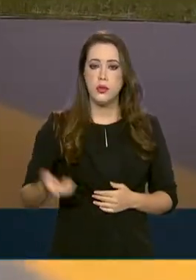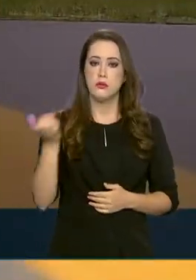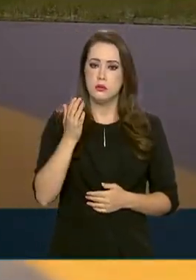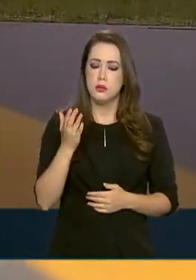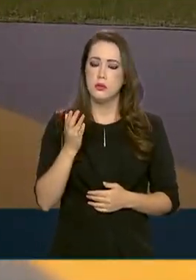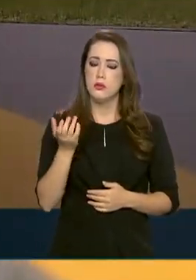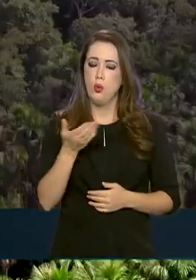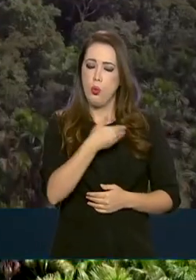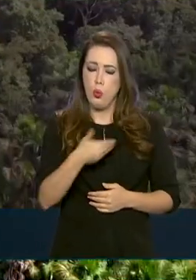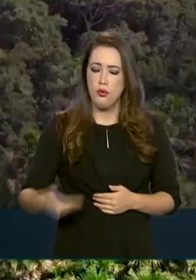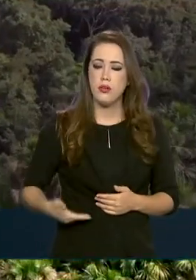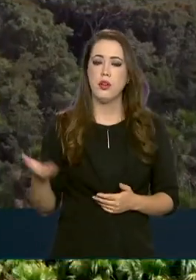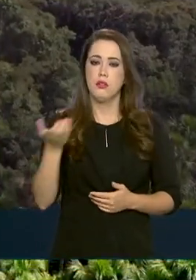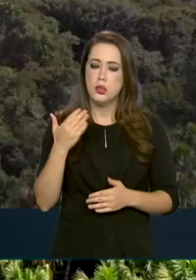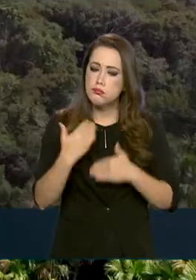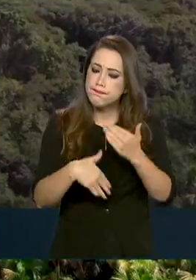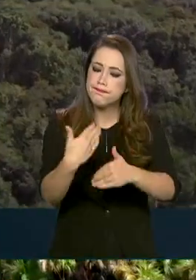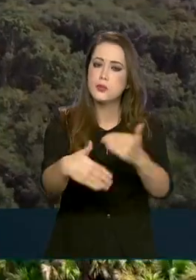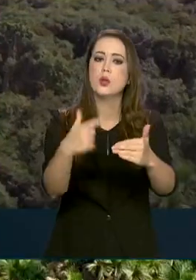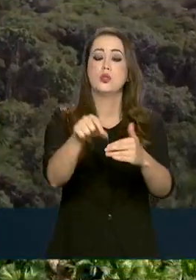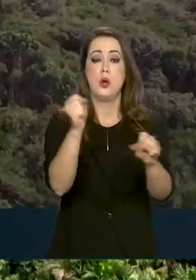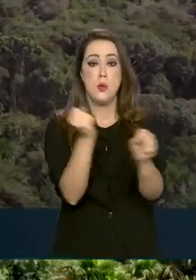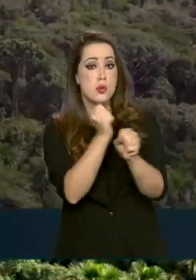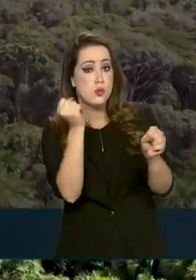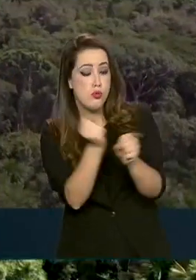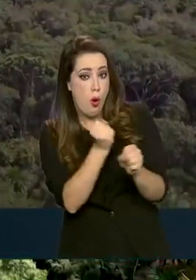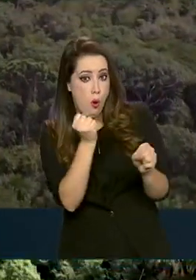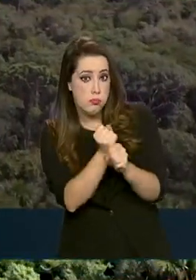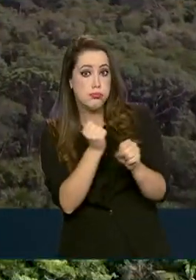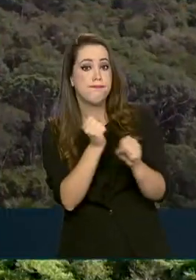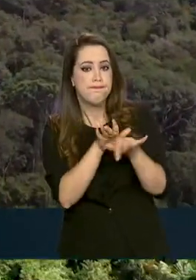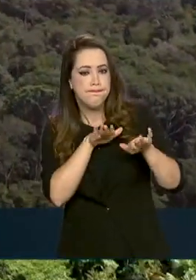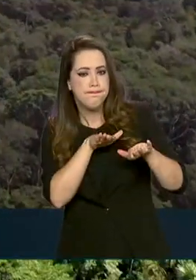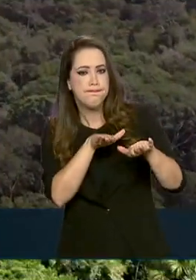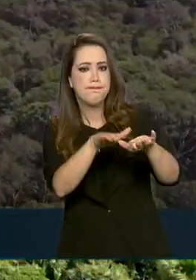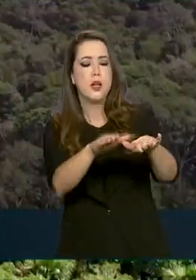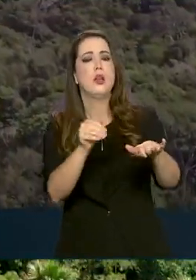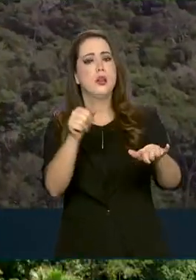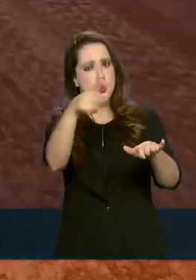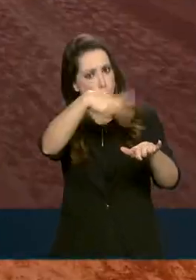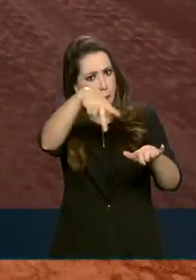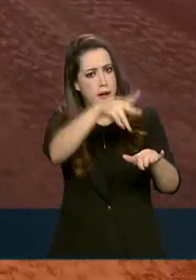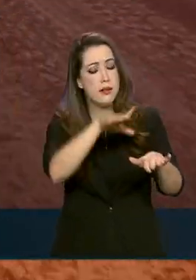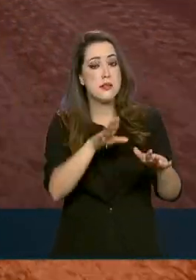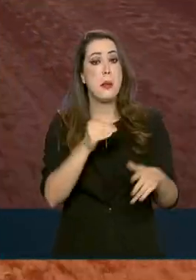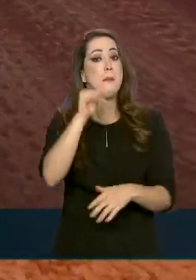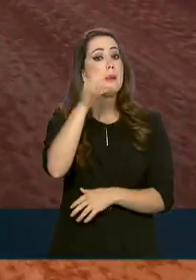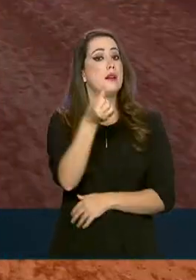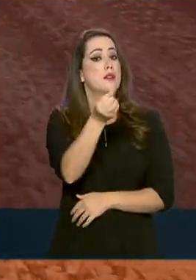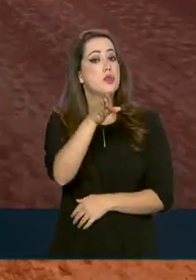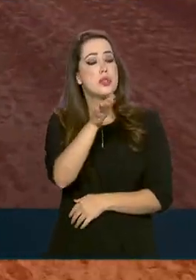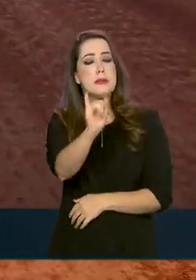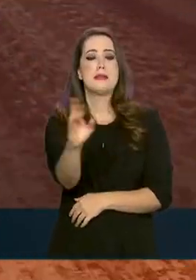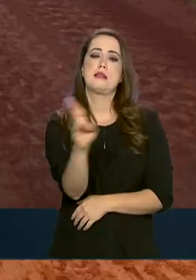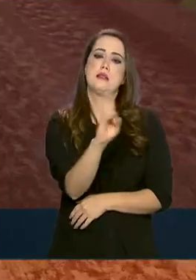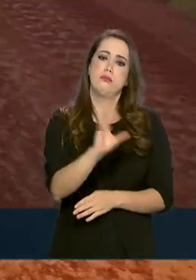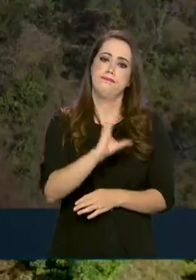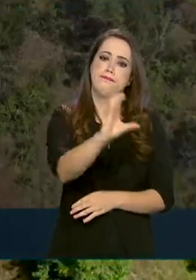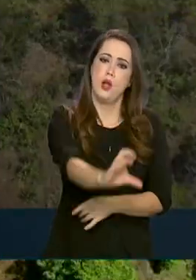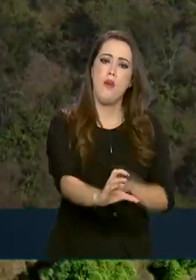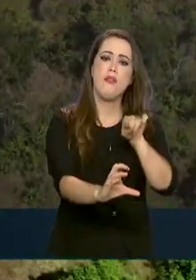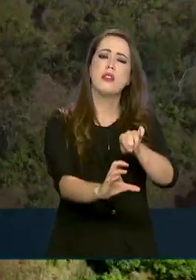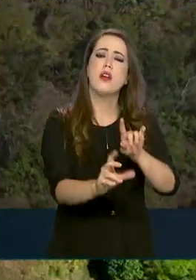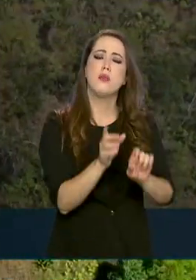rodovias do país. Apenas este ano, mais de 6 bilhões de reais estão sendo direcionados para construção,